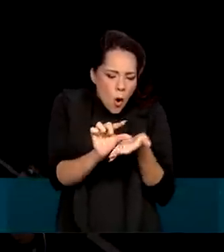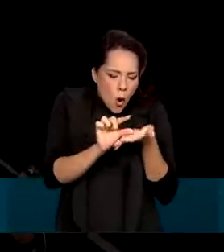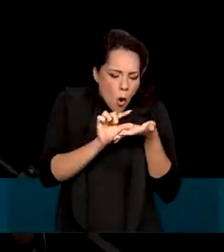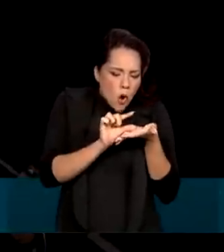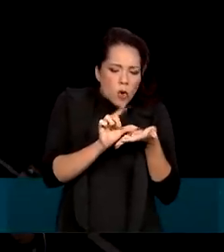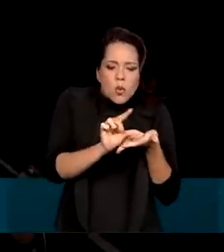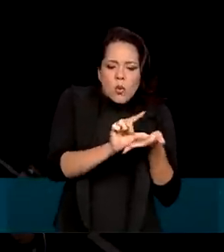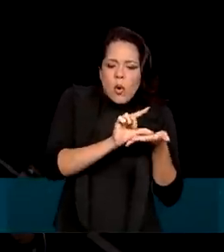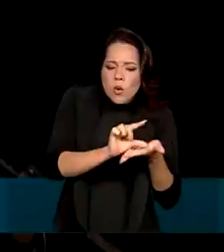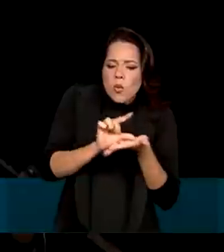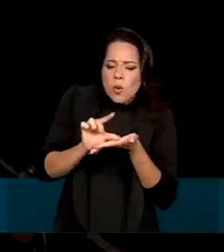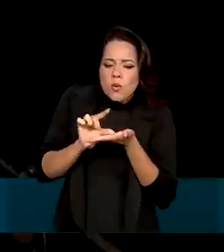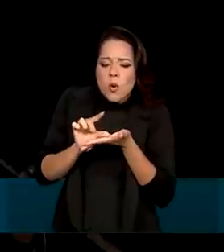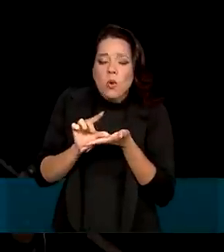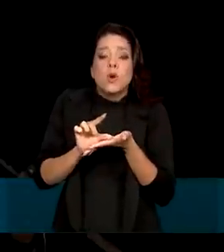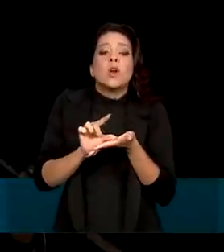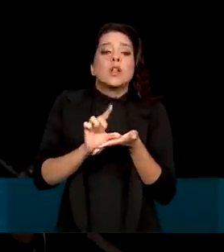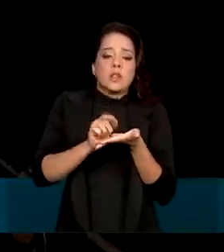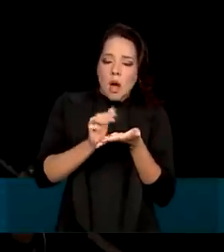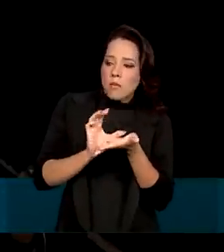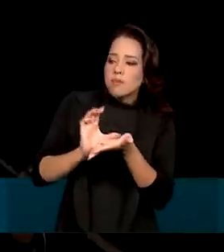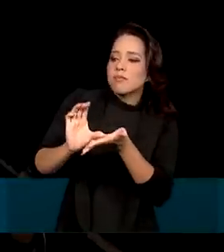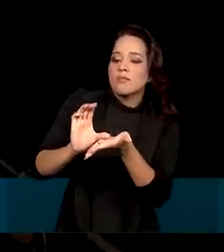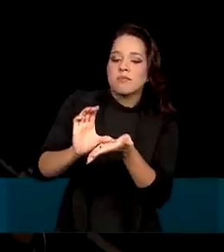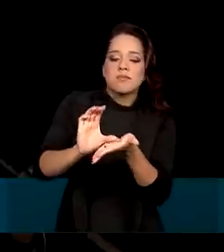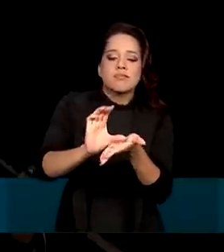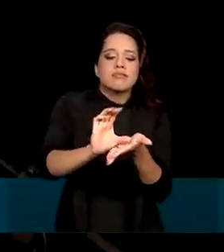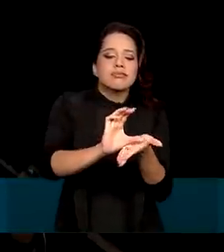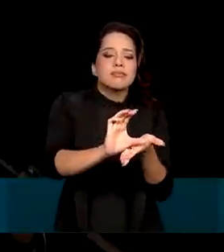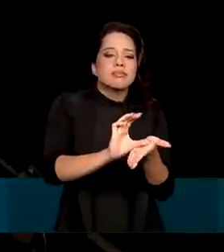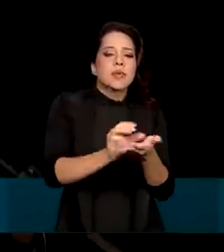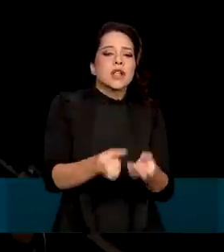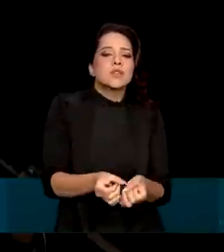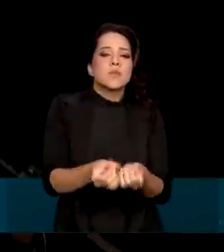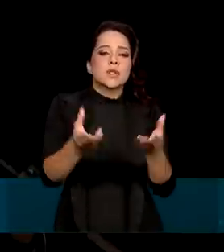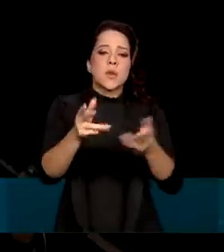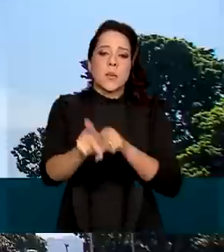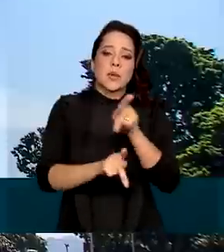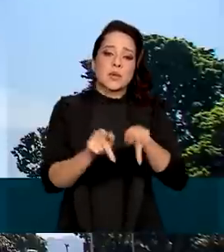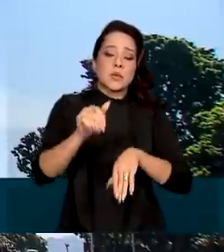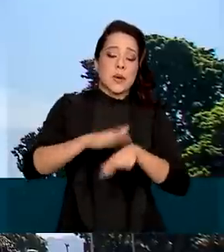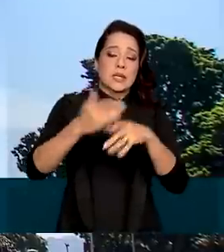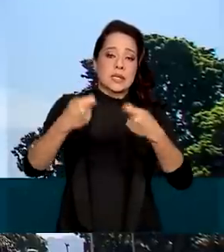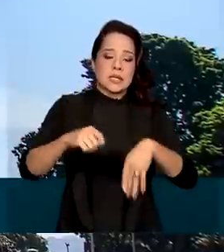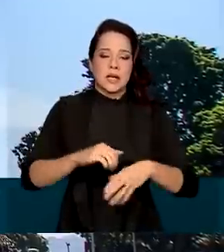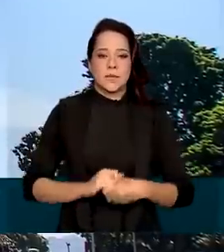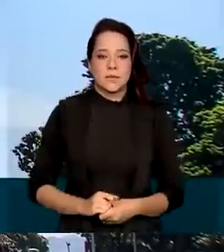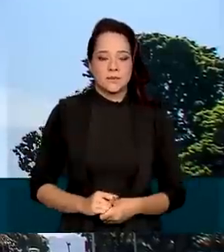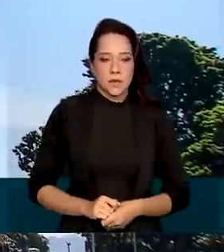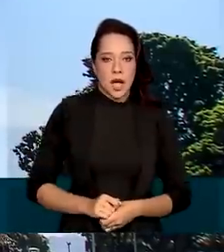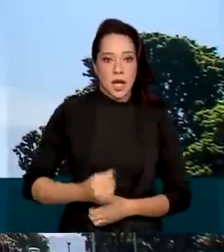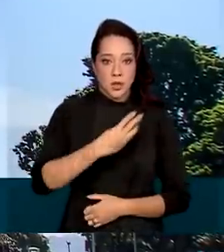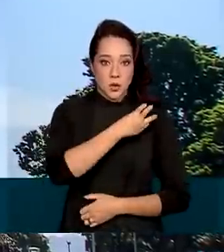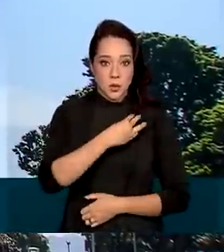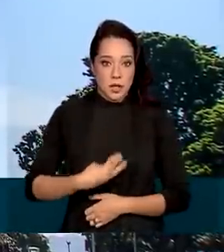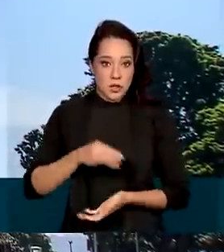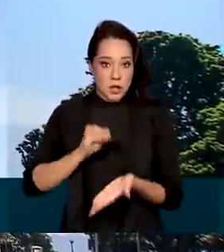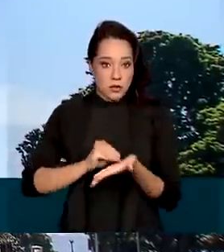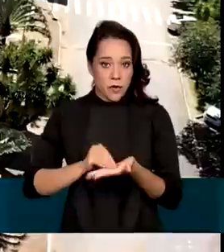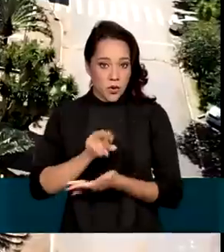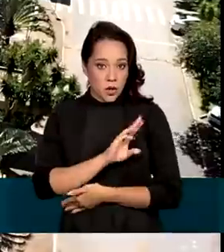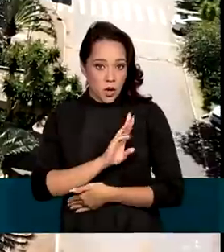está arrecadando esteja colocado à disposição das pessoas mais necessitadas. Entre os ministros que faltam ser